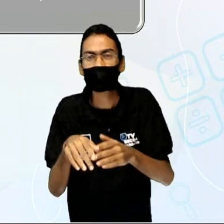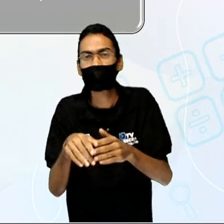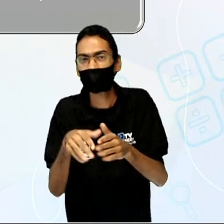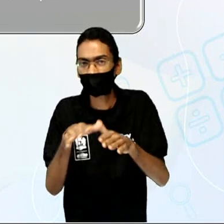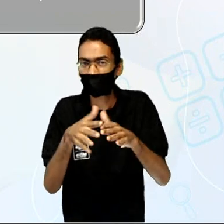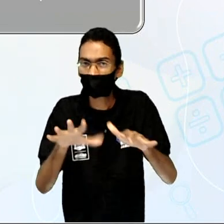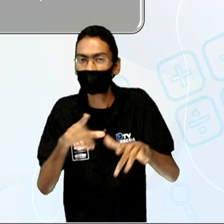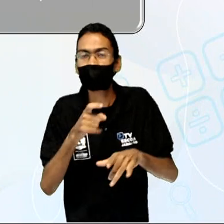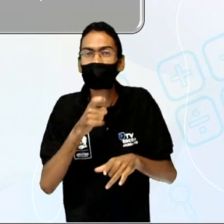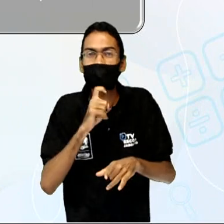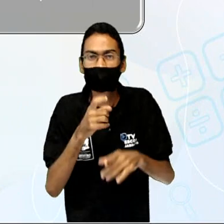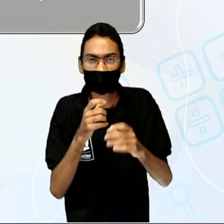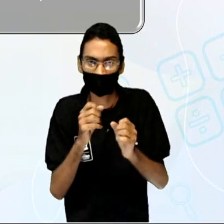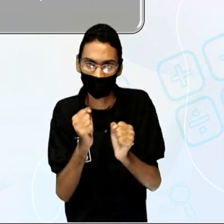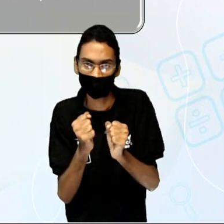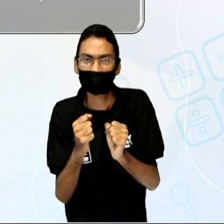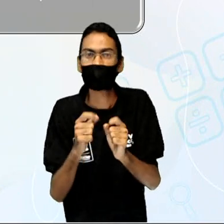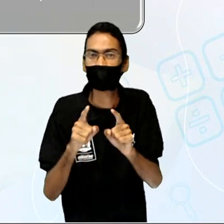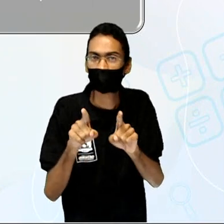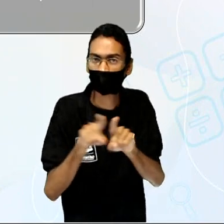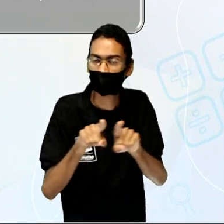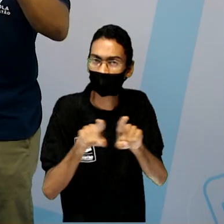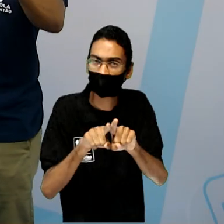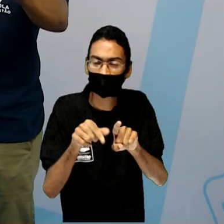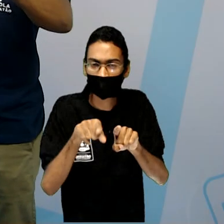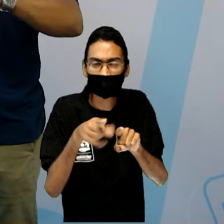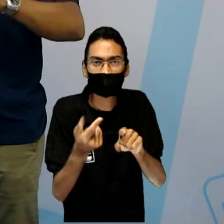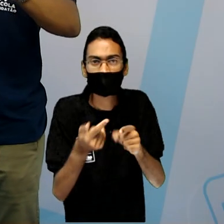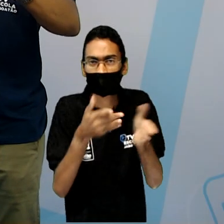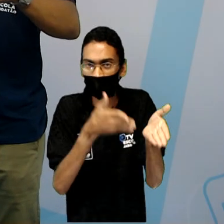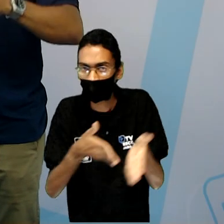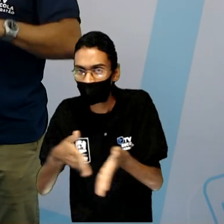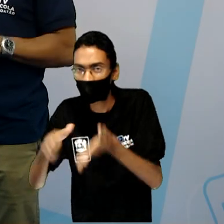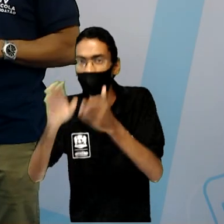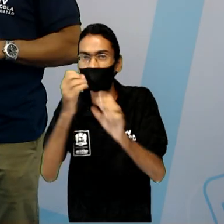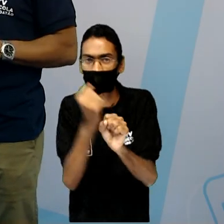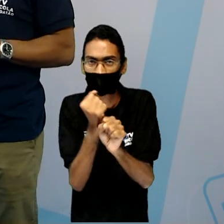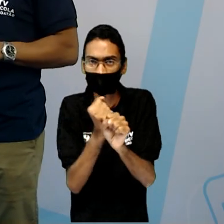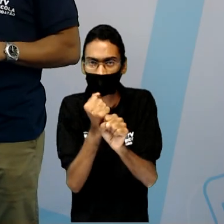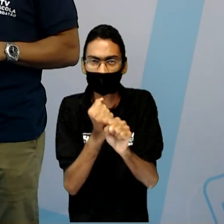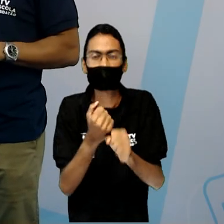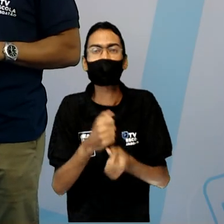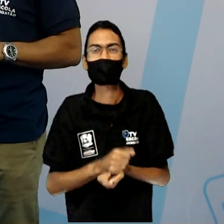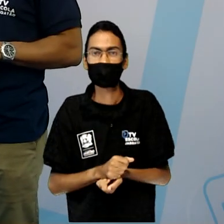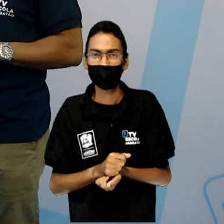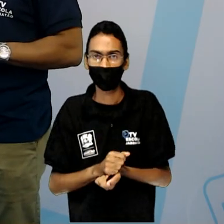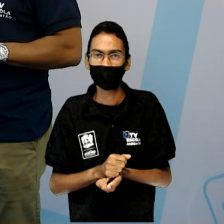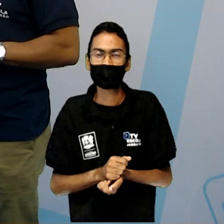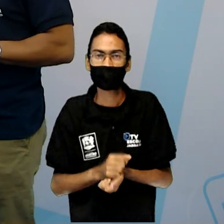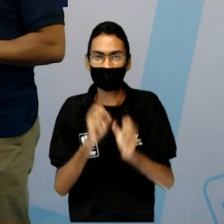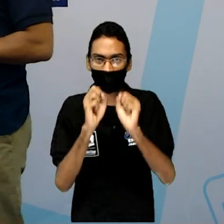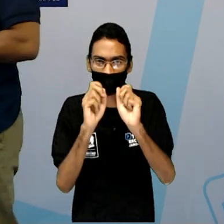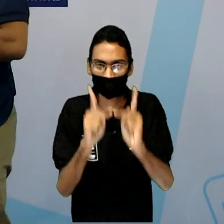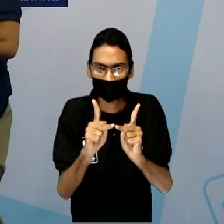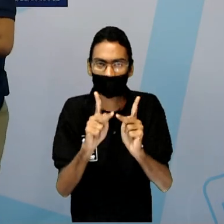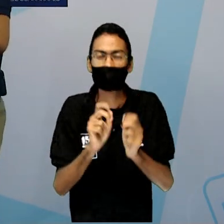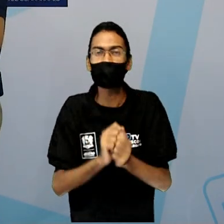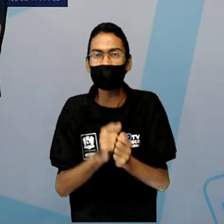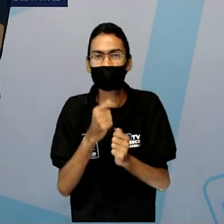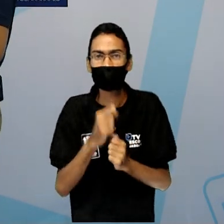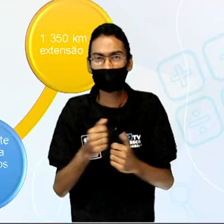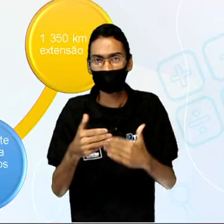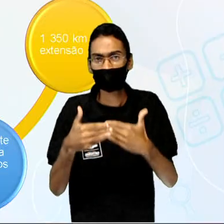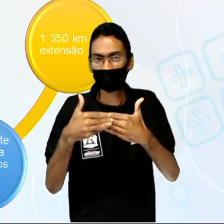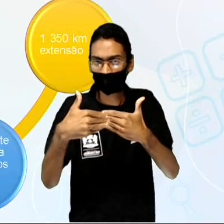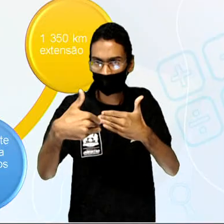congeladas durante boa parte do ano. Está aí o nosso destaque com a relação do clima. Beleza? Estamos juntos. Vamos